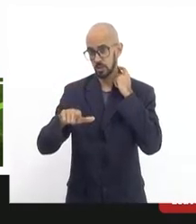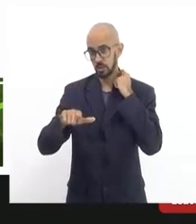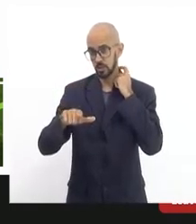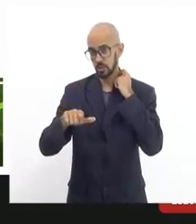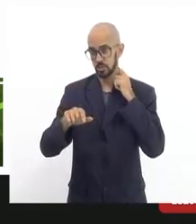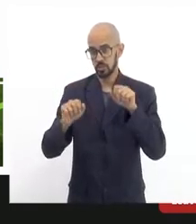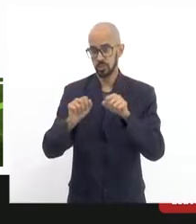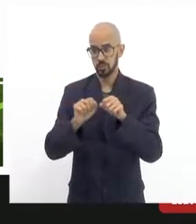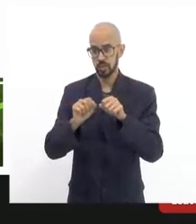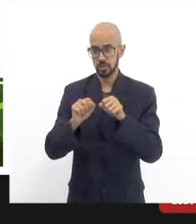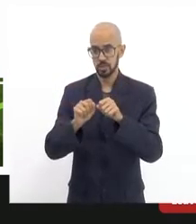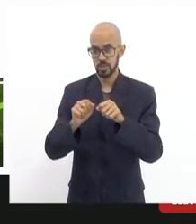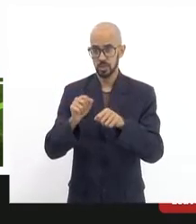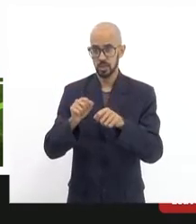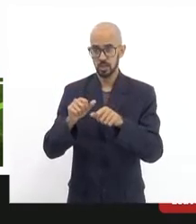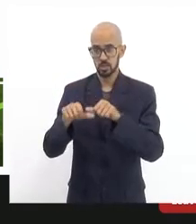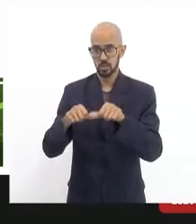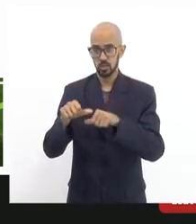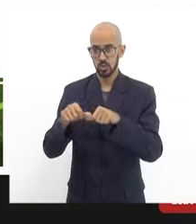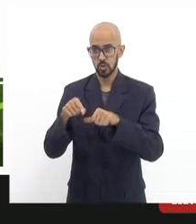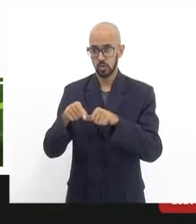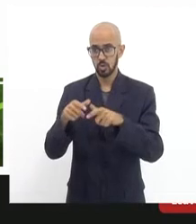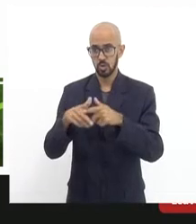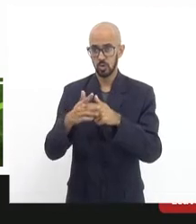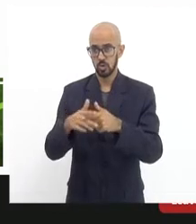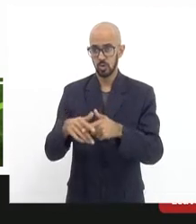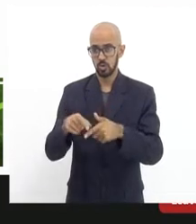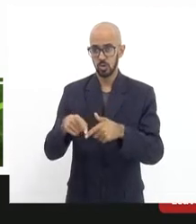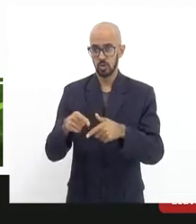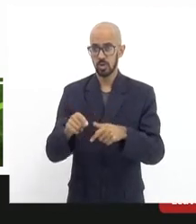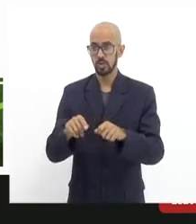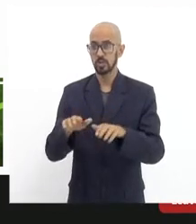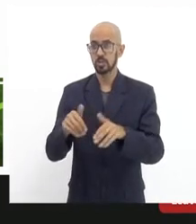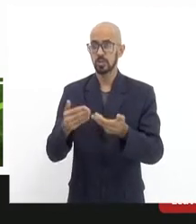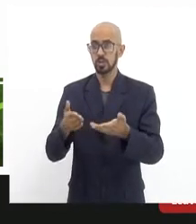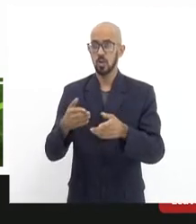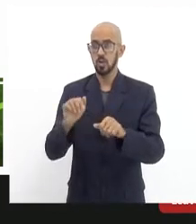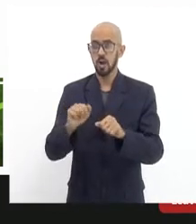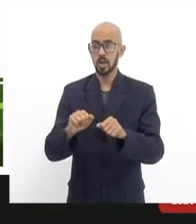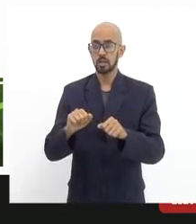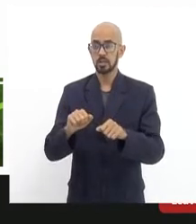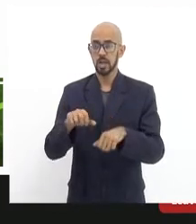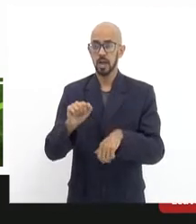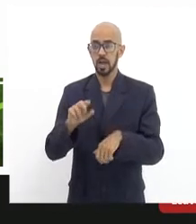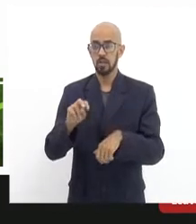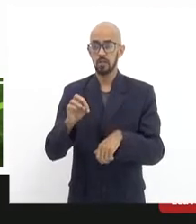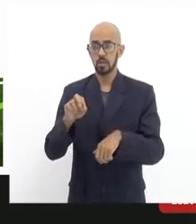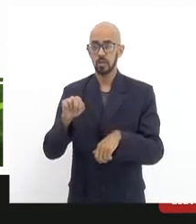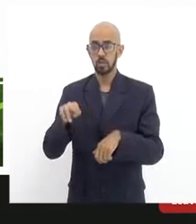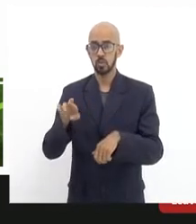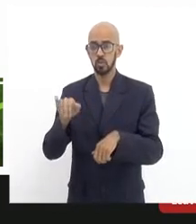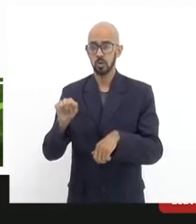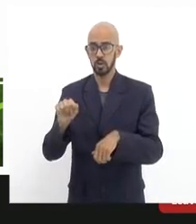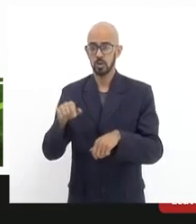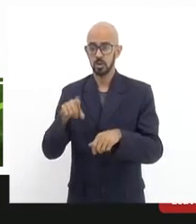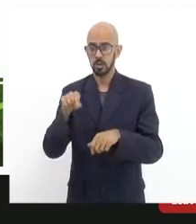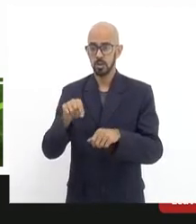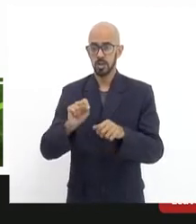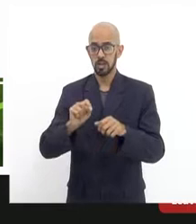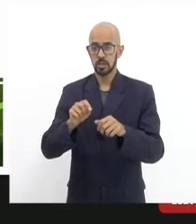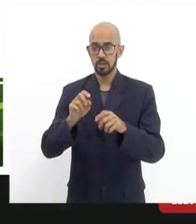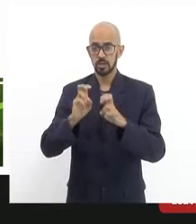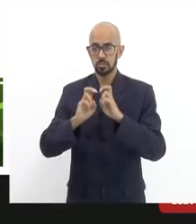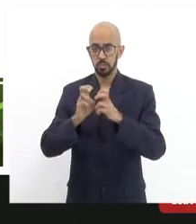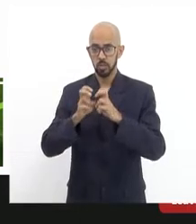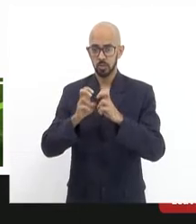A aventura tecnológica dos franksteins, aqueles bonde-trem que eles fizeram, gastaram o dinheiro todo